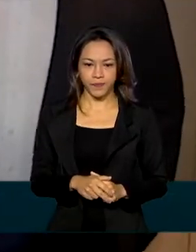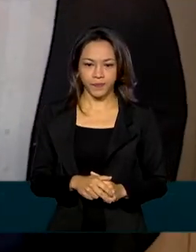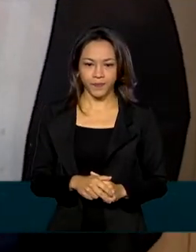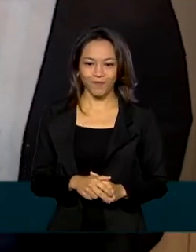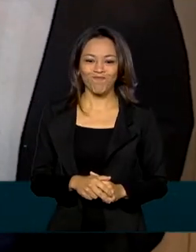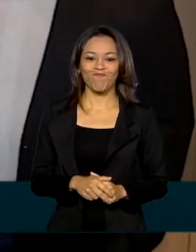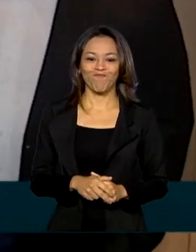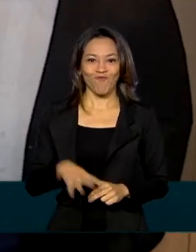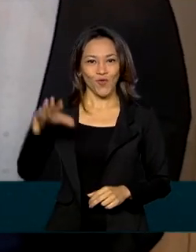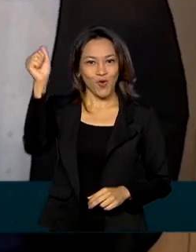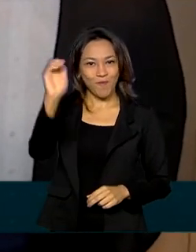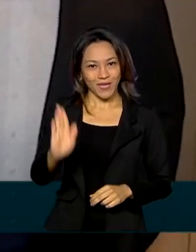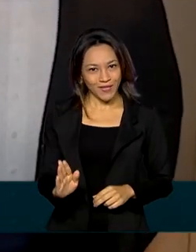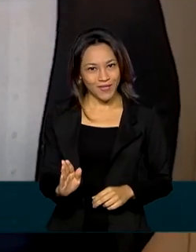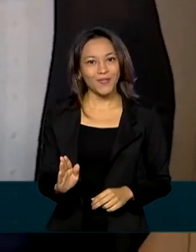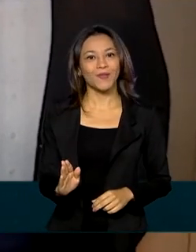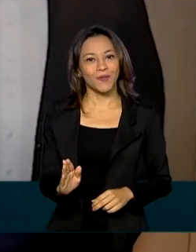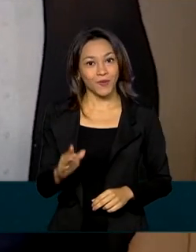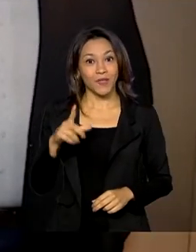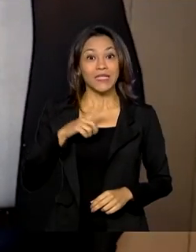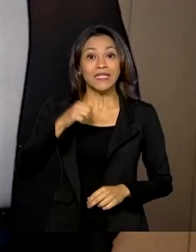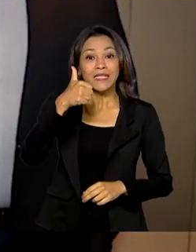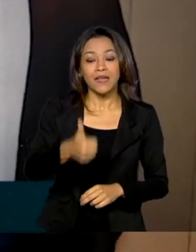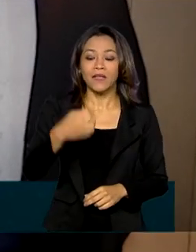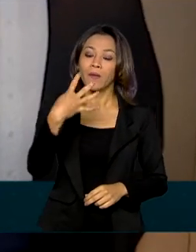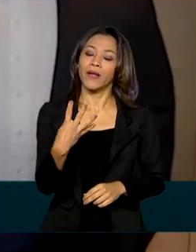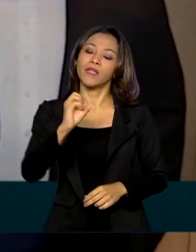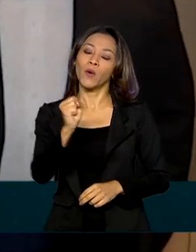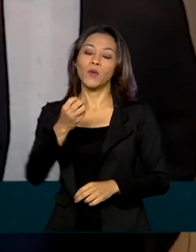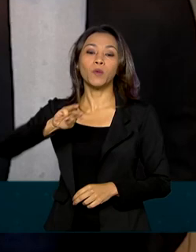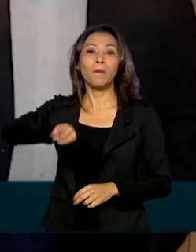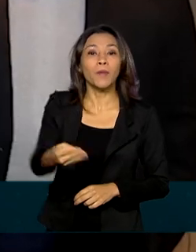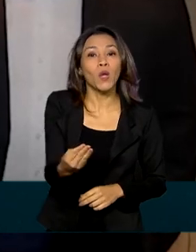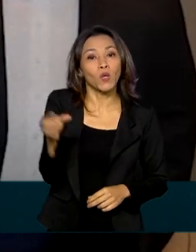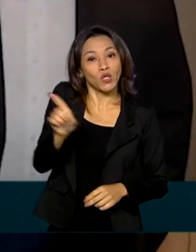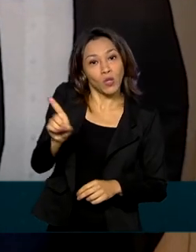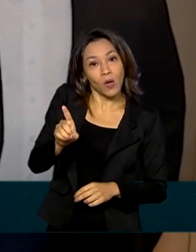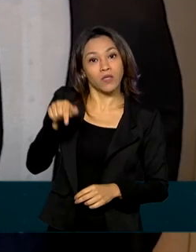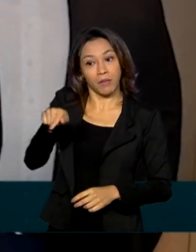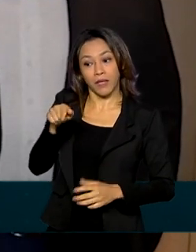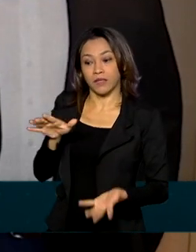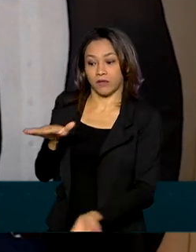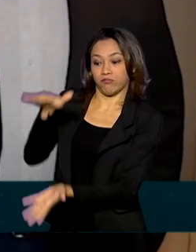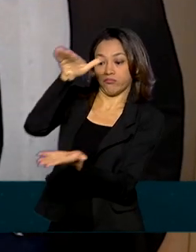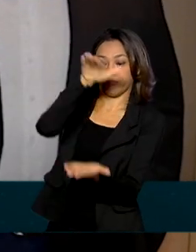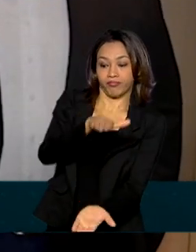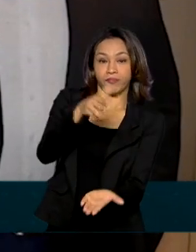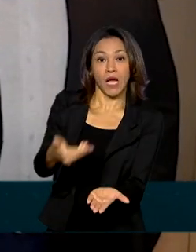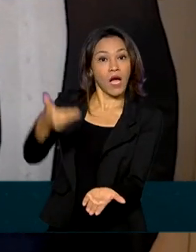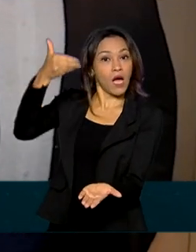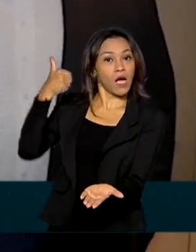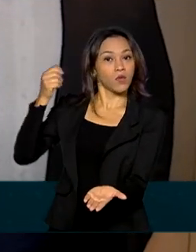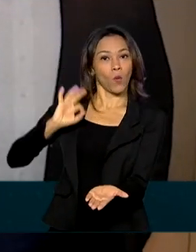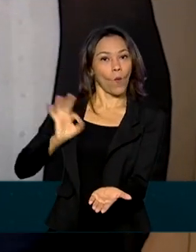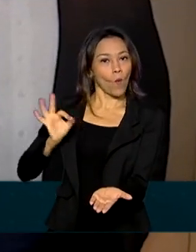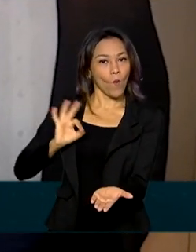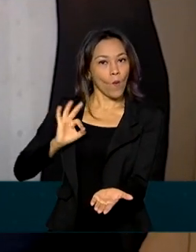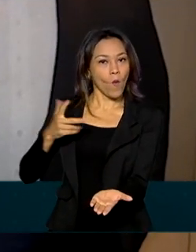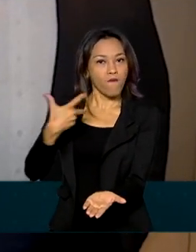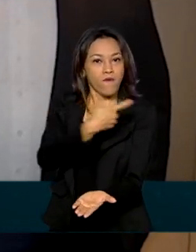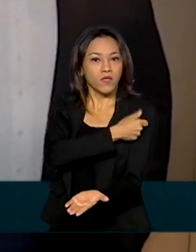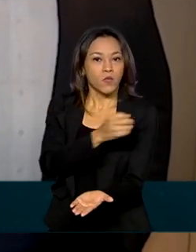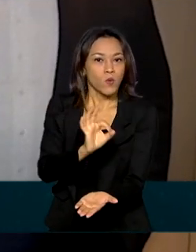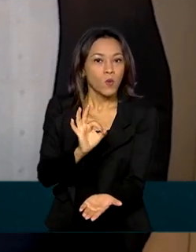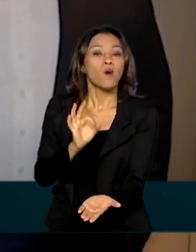O Brasil fez um aporte de 148 milhões de dólares para esse consórcio. Naquele momento não havia vacinas ainda, então foi um